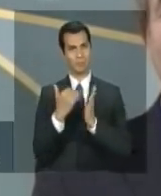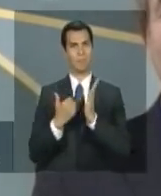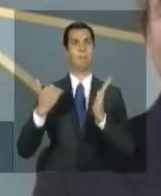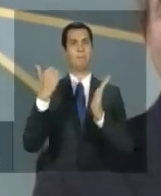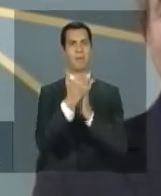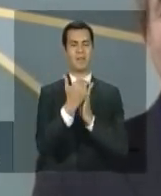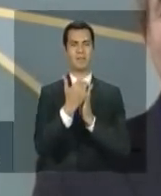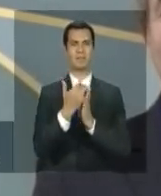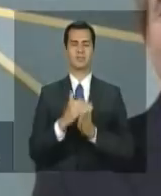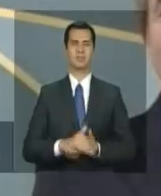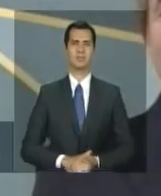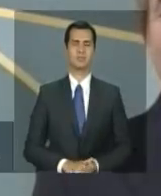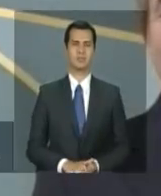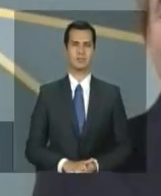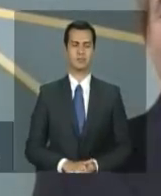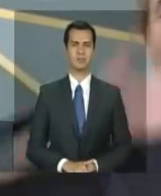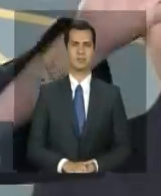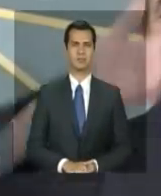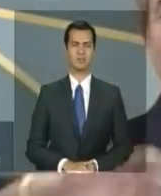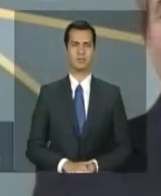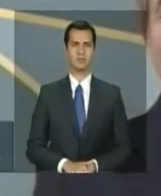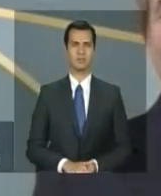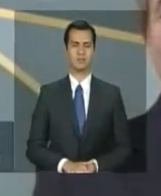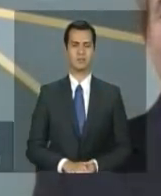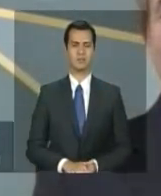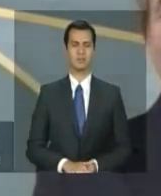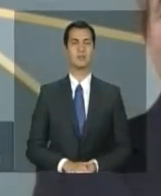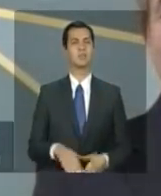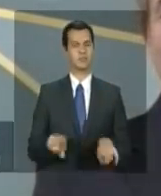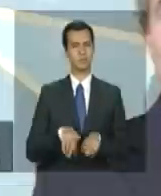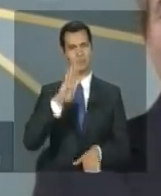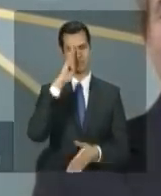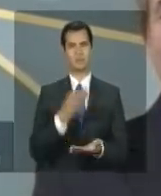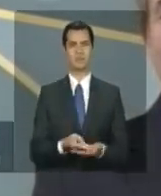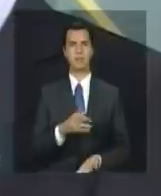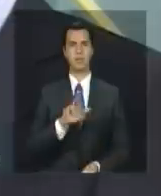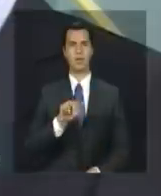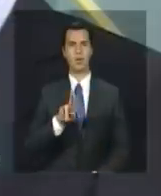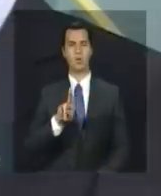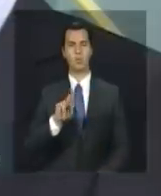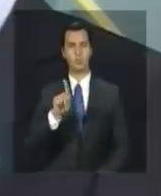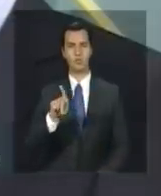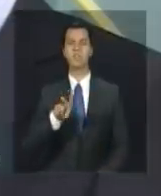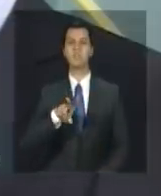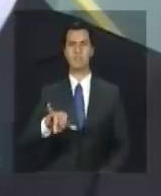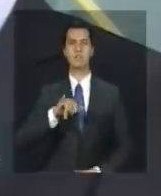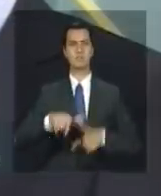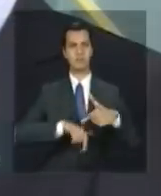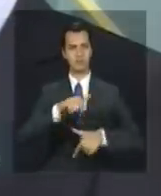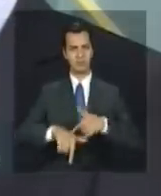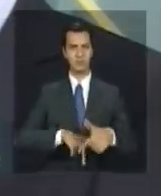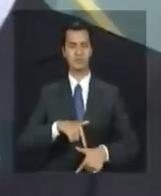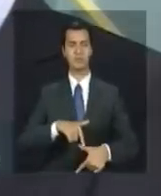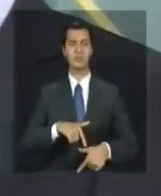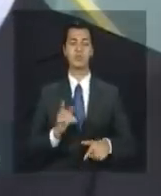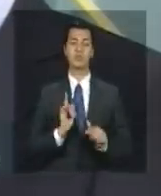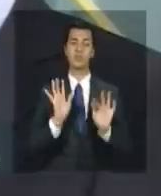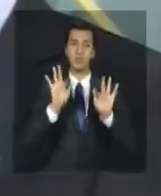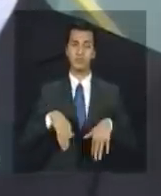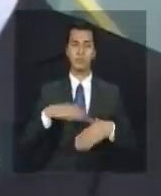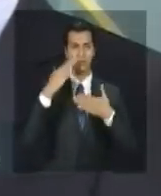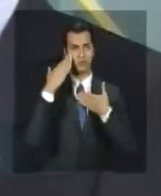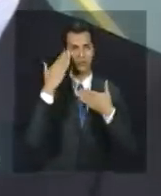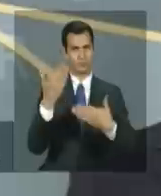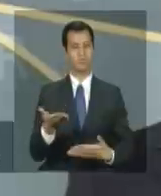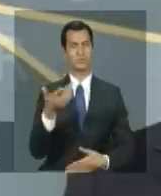e tenho certeza também que o Raup vai fazer a mesma coisa no MCTI finalmente eu